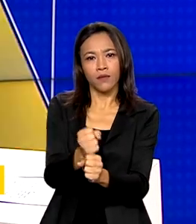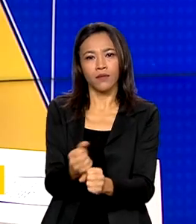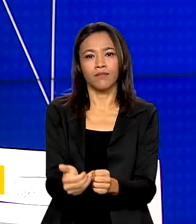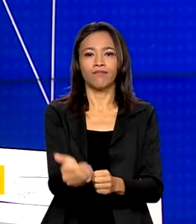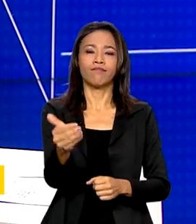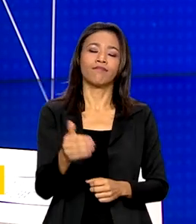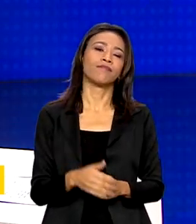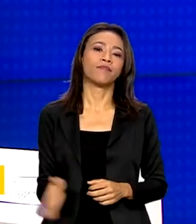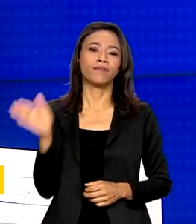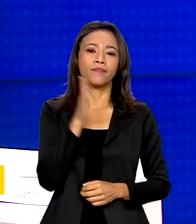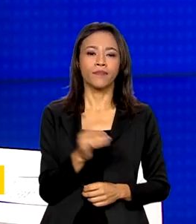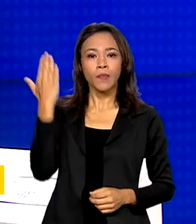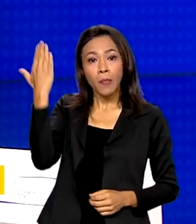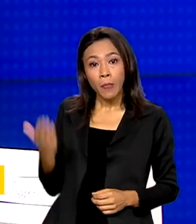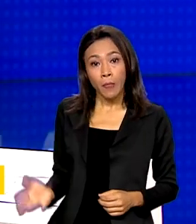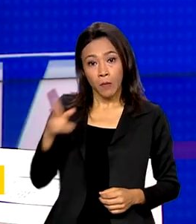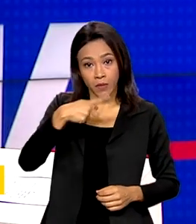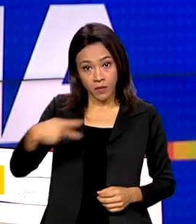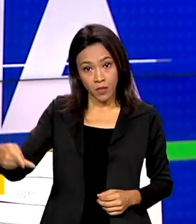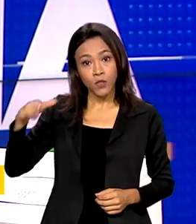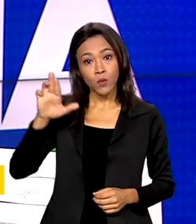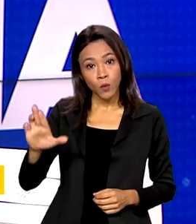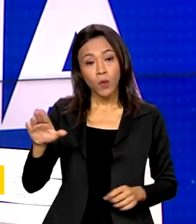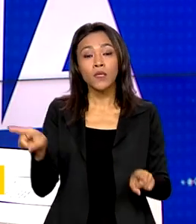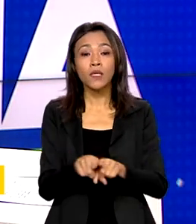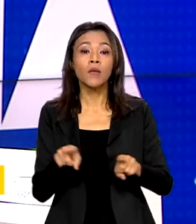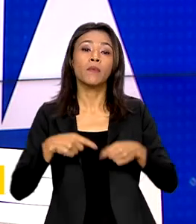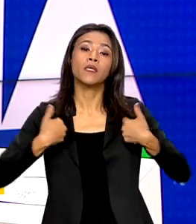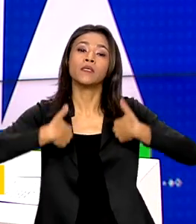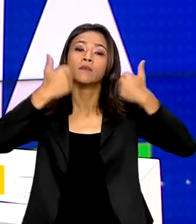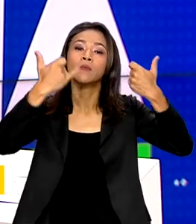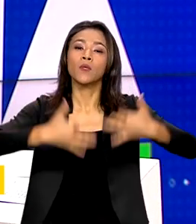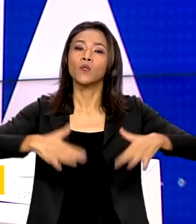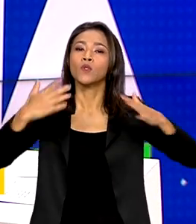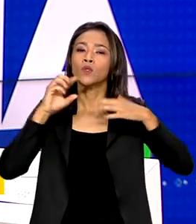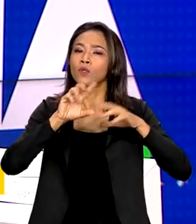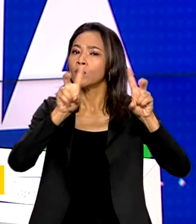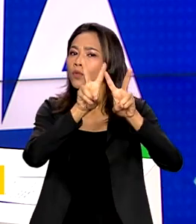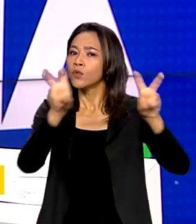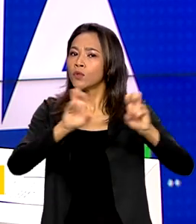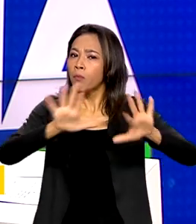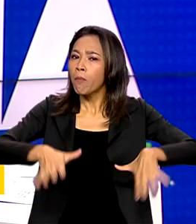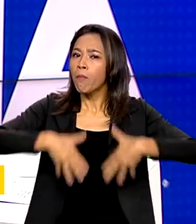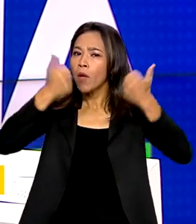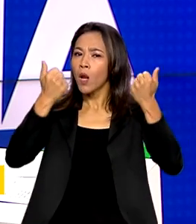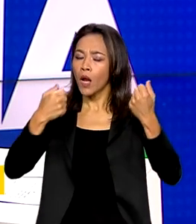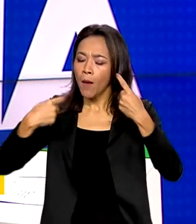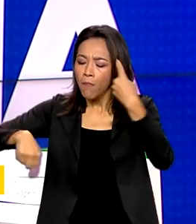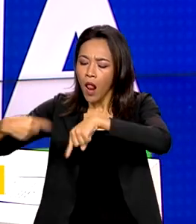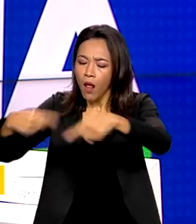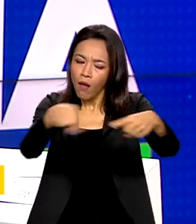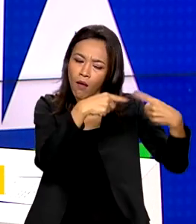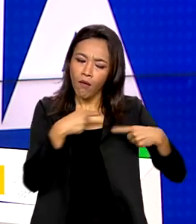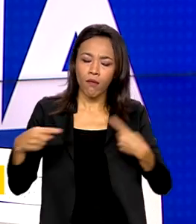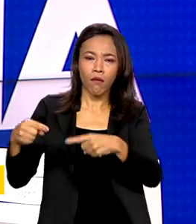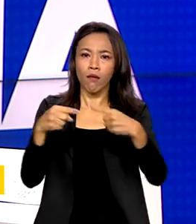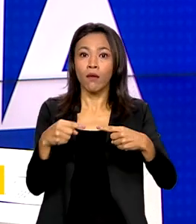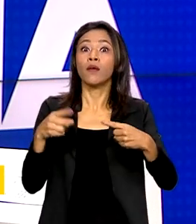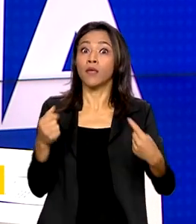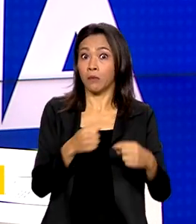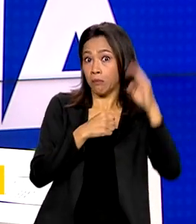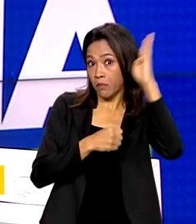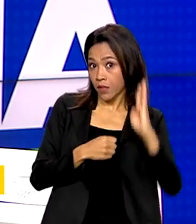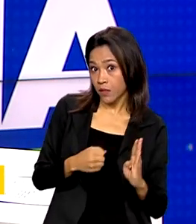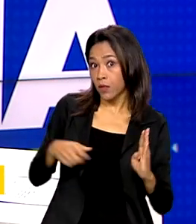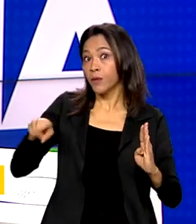O presidente Lula falou também sobre a possibilidade de aperfeiçoar as discussões na relação entre Brasil e Itália,